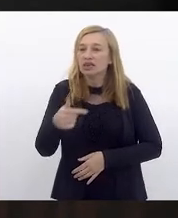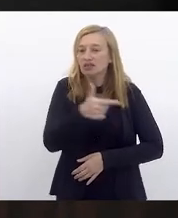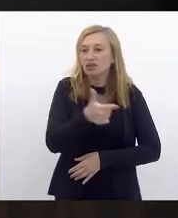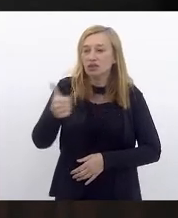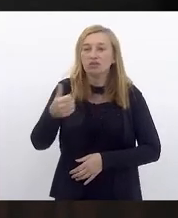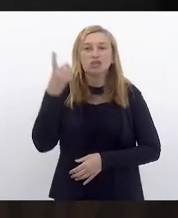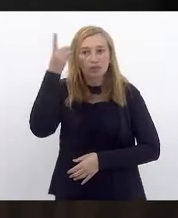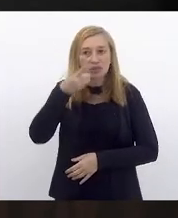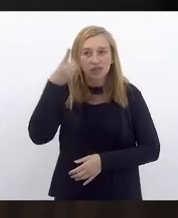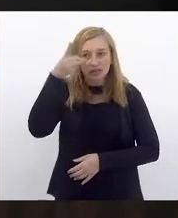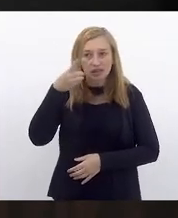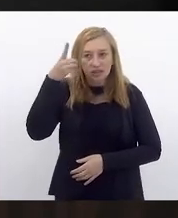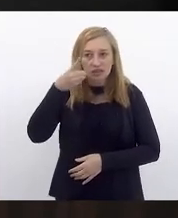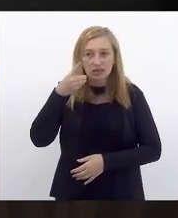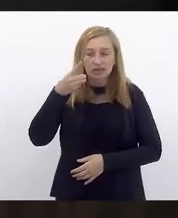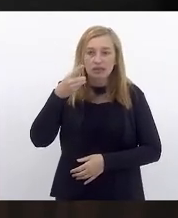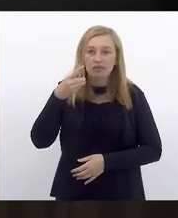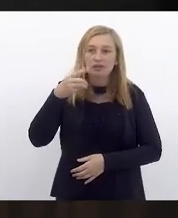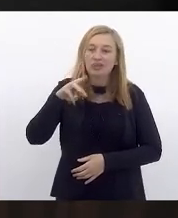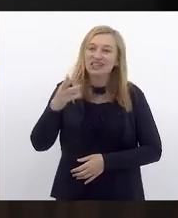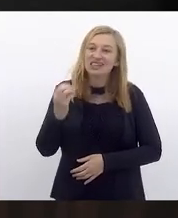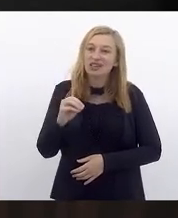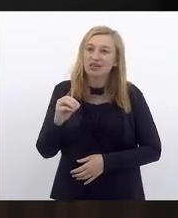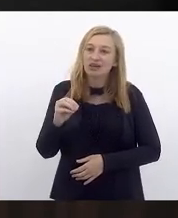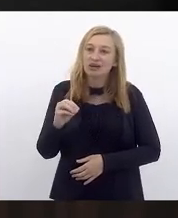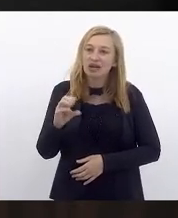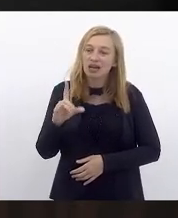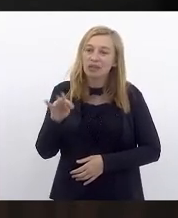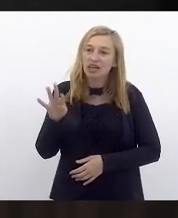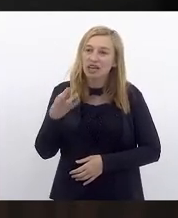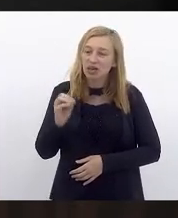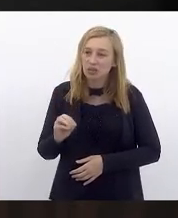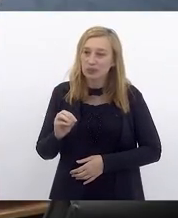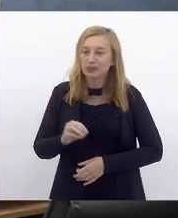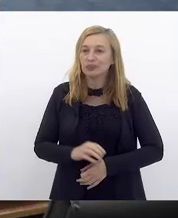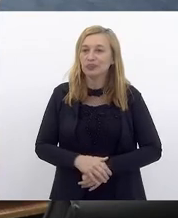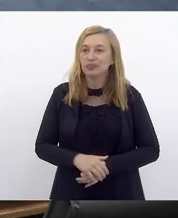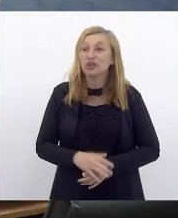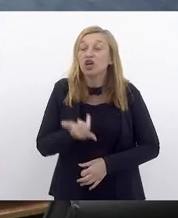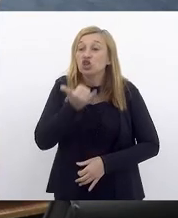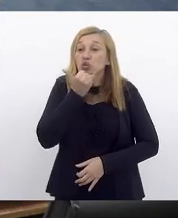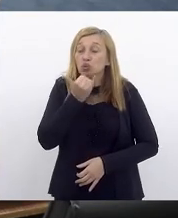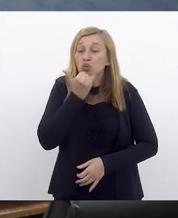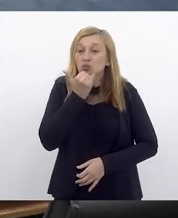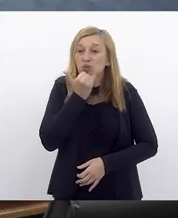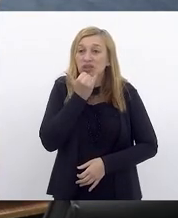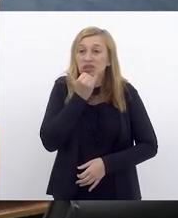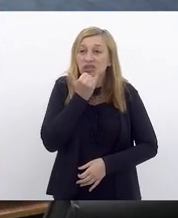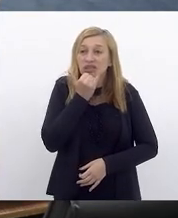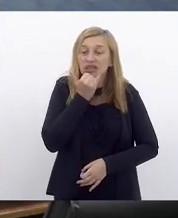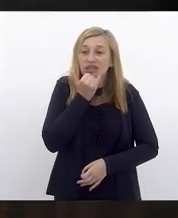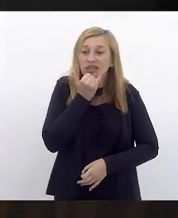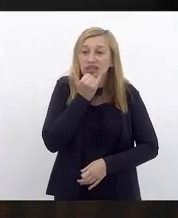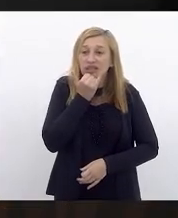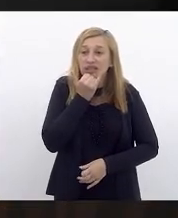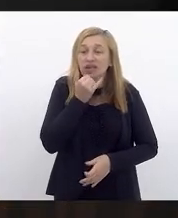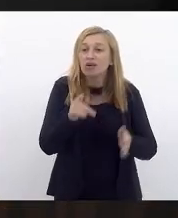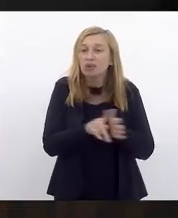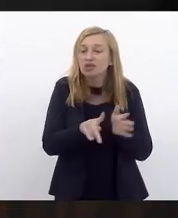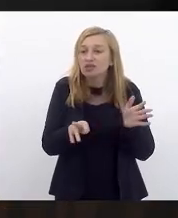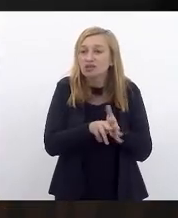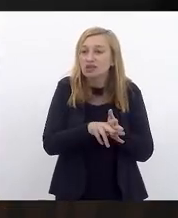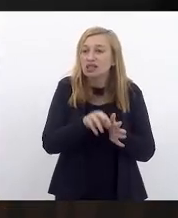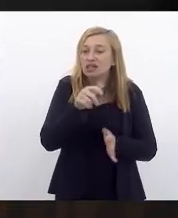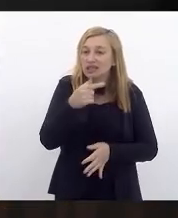de autoria do deputado Marcelo Cabelereiro. Não, desculpa, desculpa. Projeto de